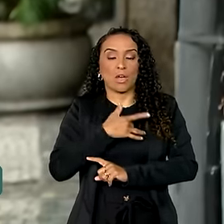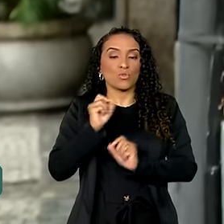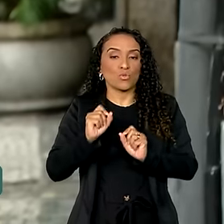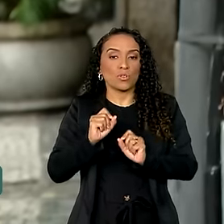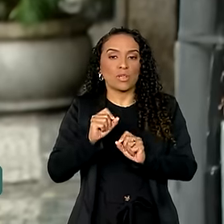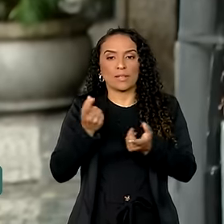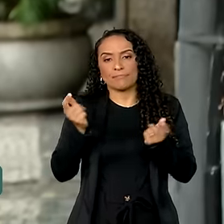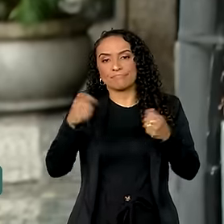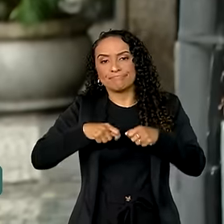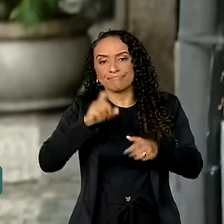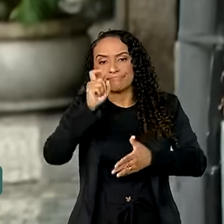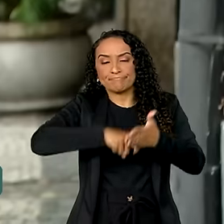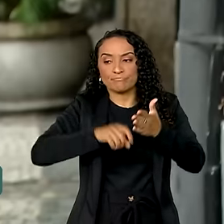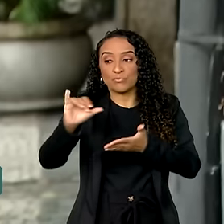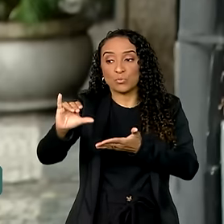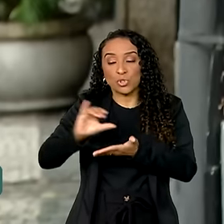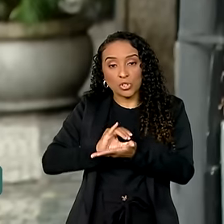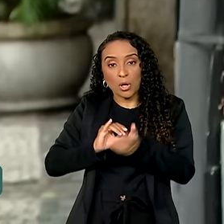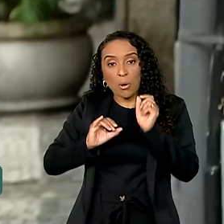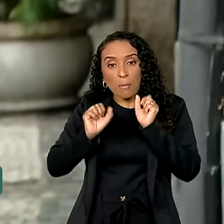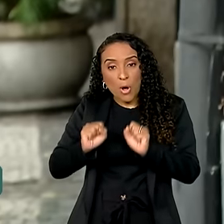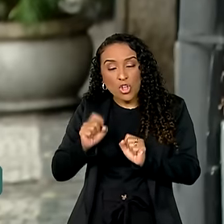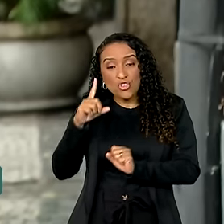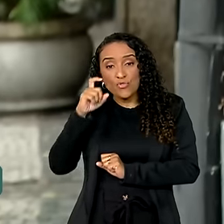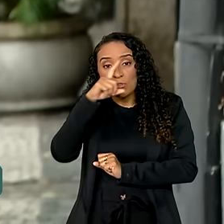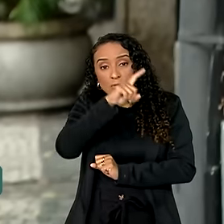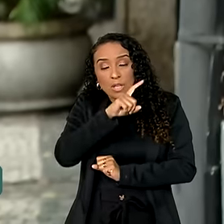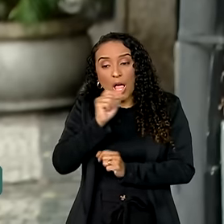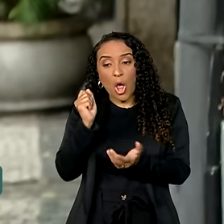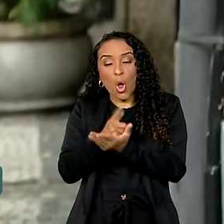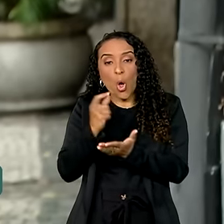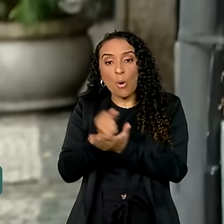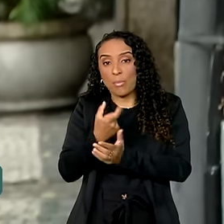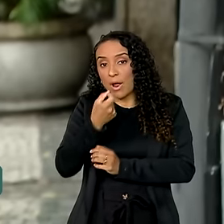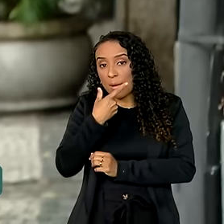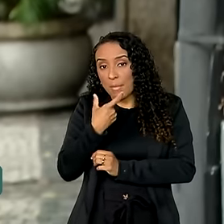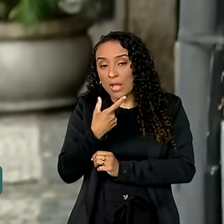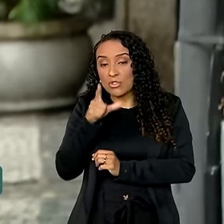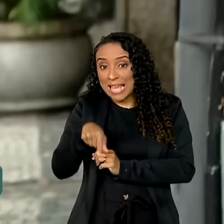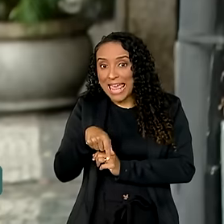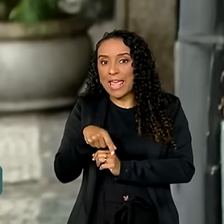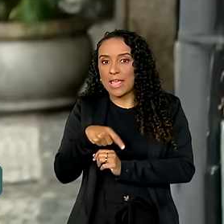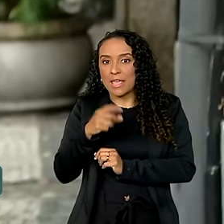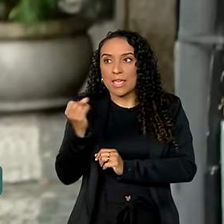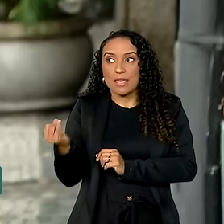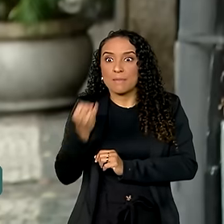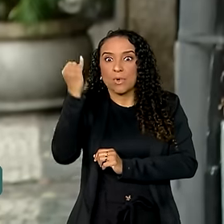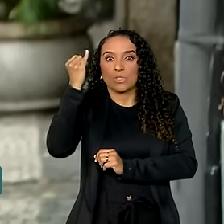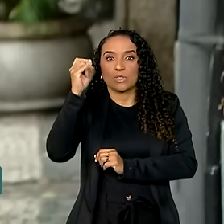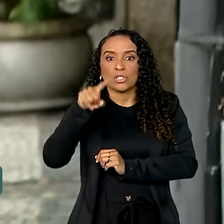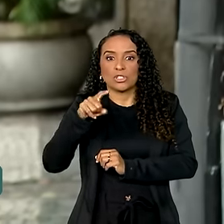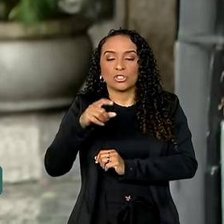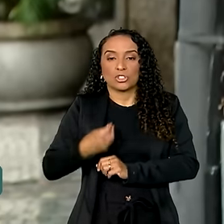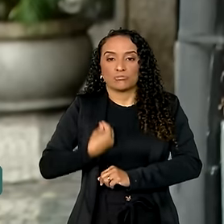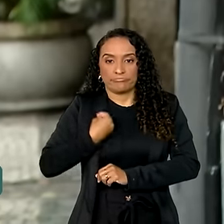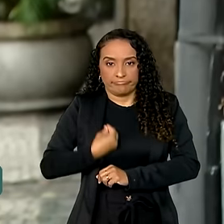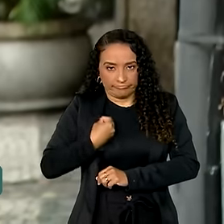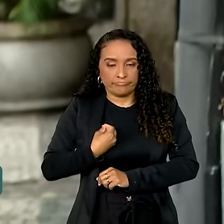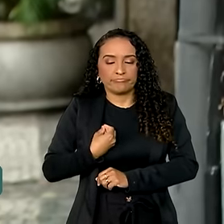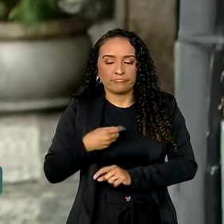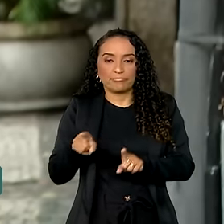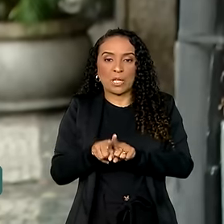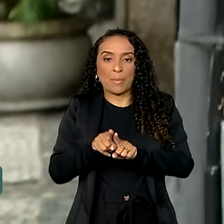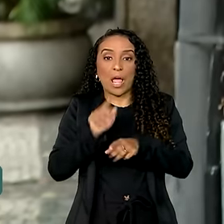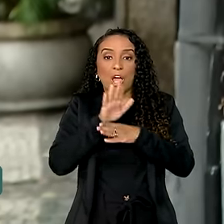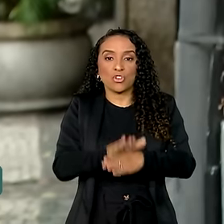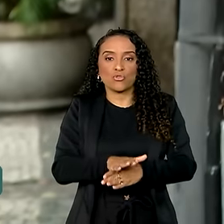incidência do imposto de importação poderia dificultar a aquisição de medicamentos considerados essenciais à sobrevivência, além